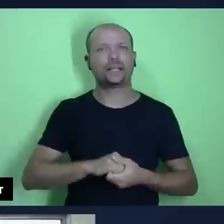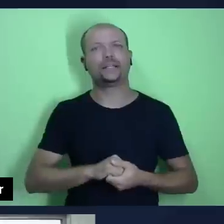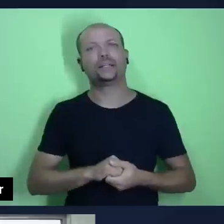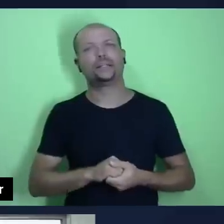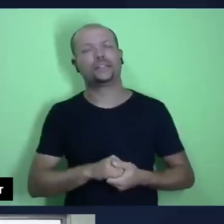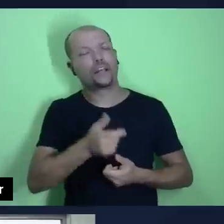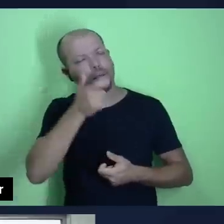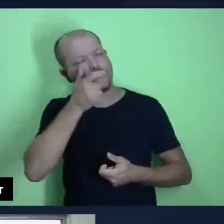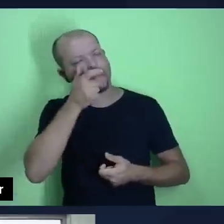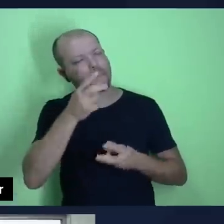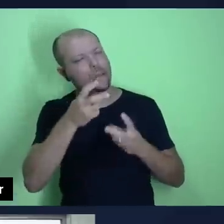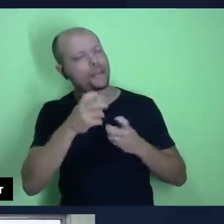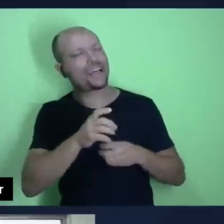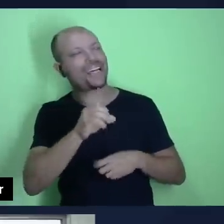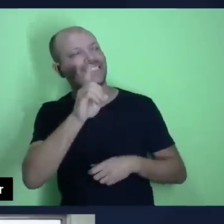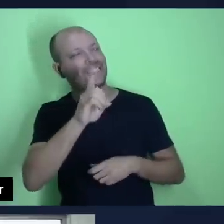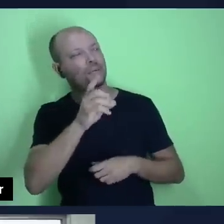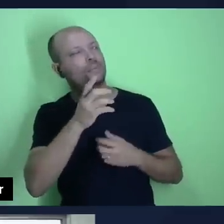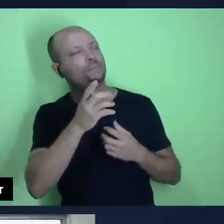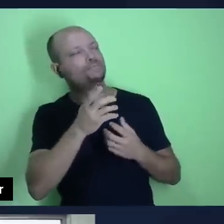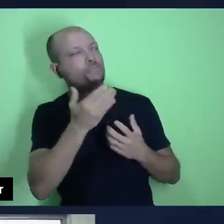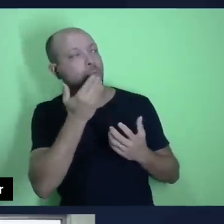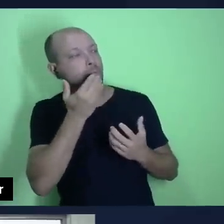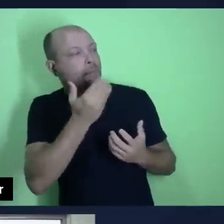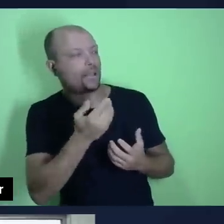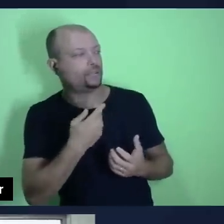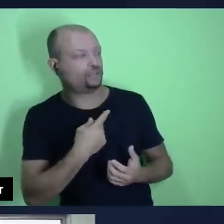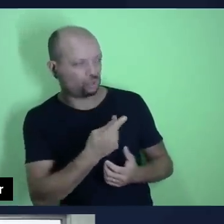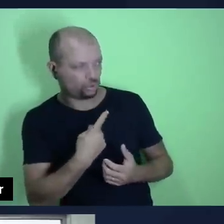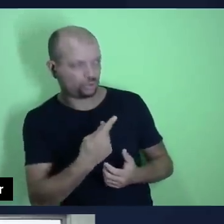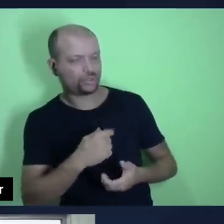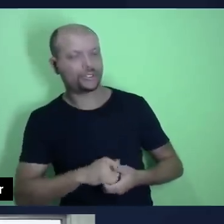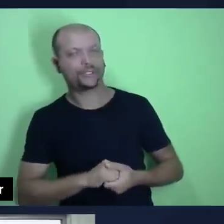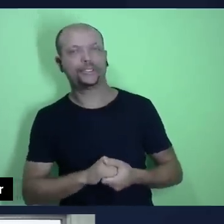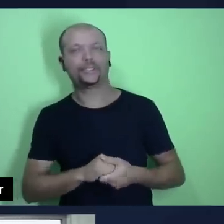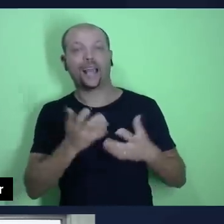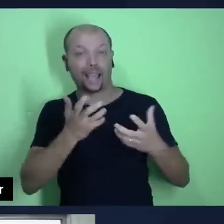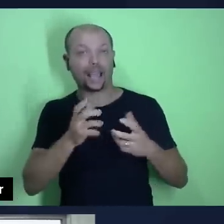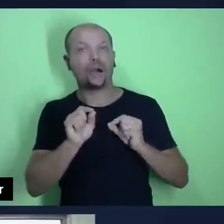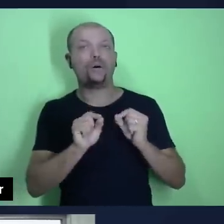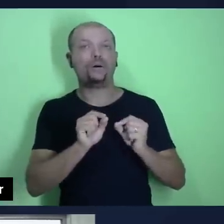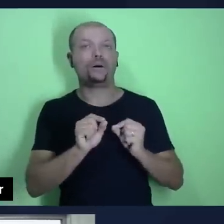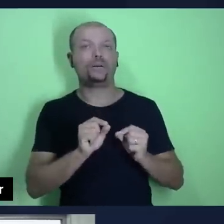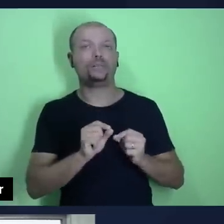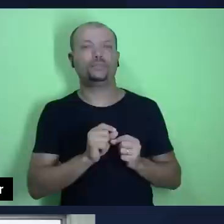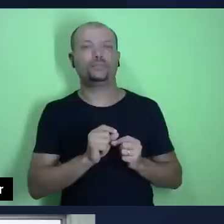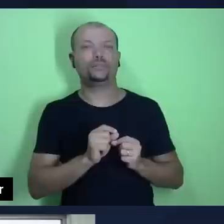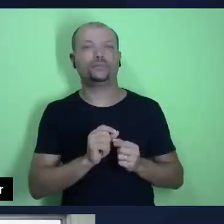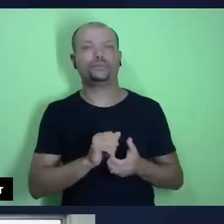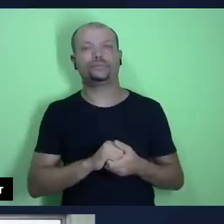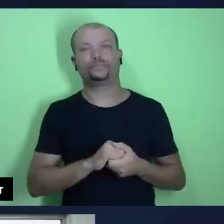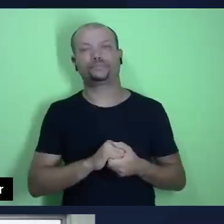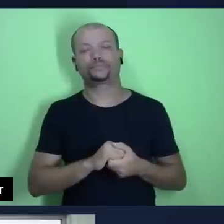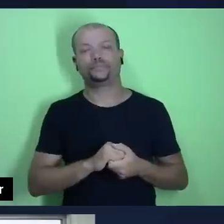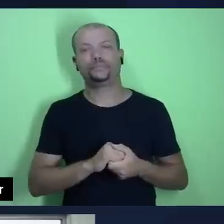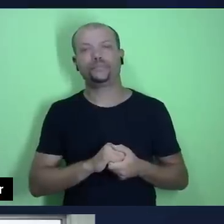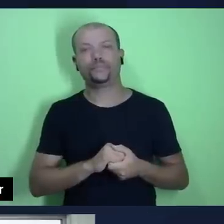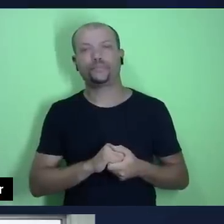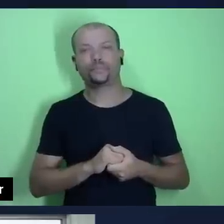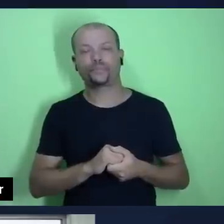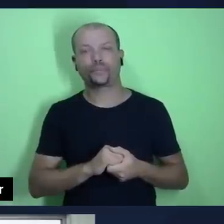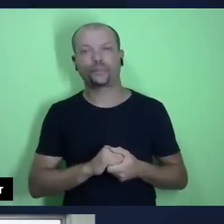algo que Deus requer de nós e ele requer sem deixar aberta a possibilidade de nós